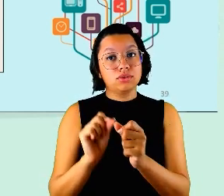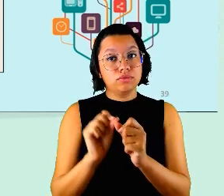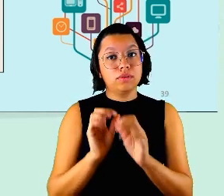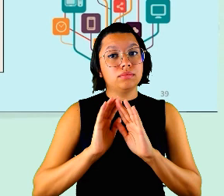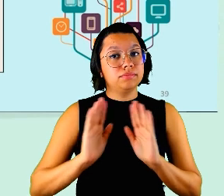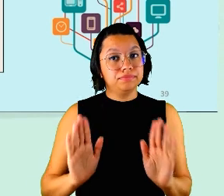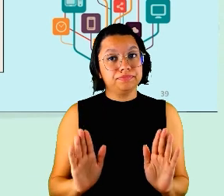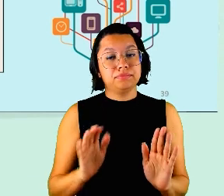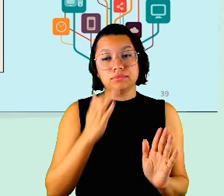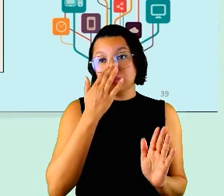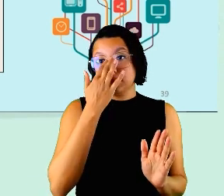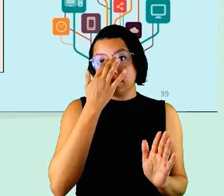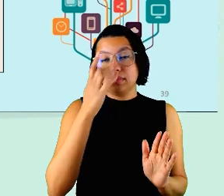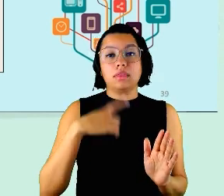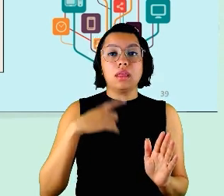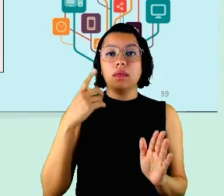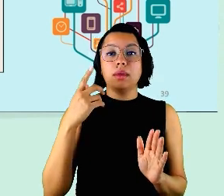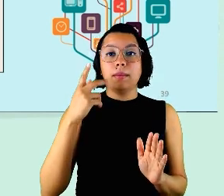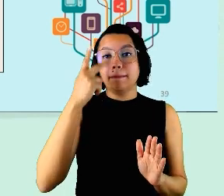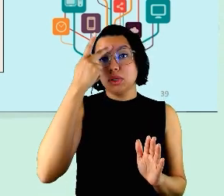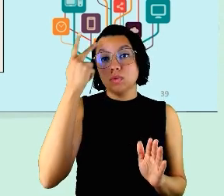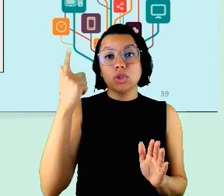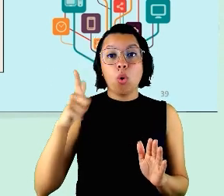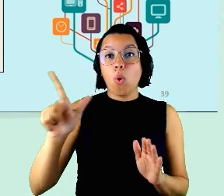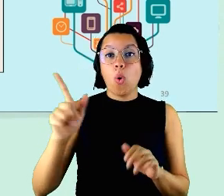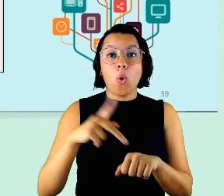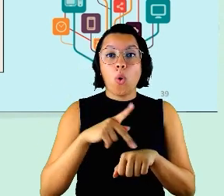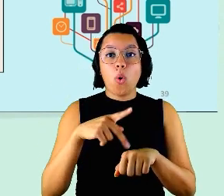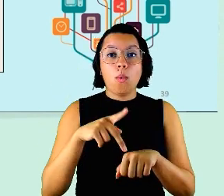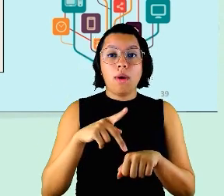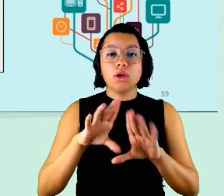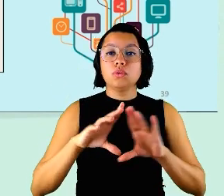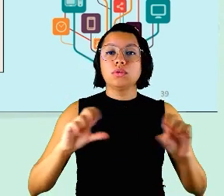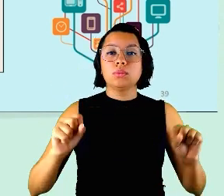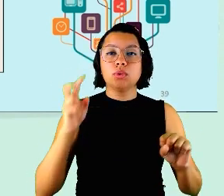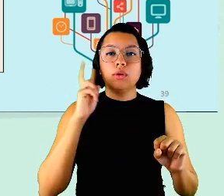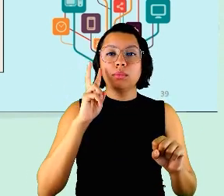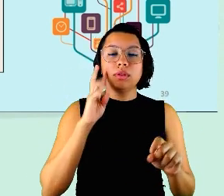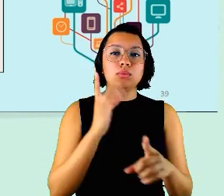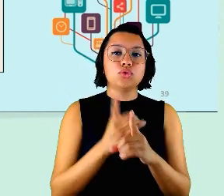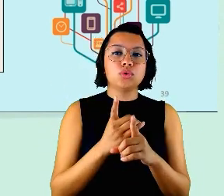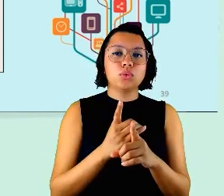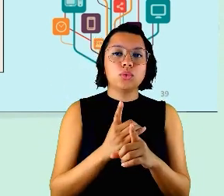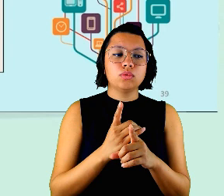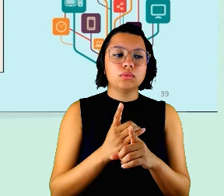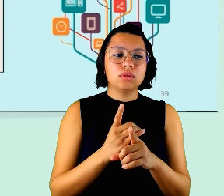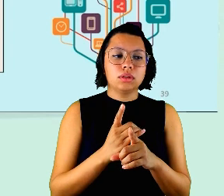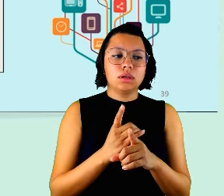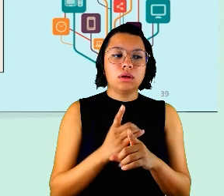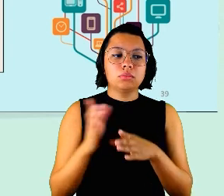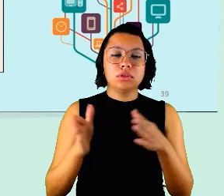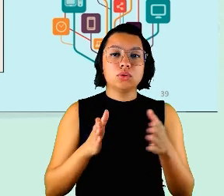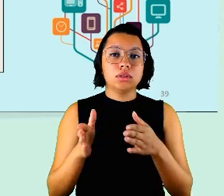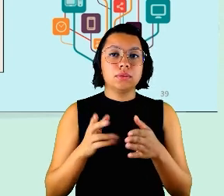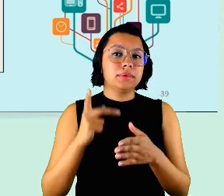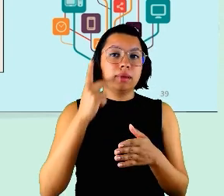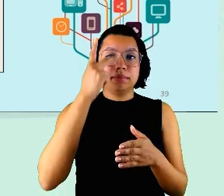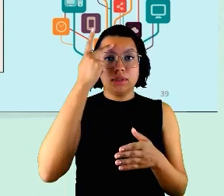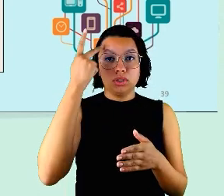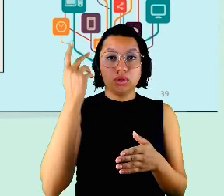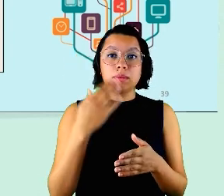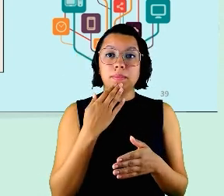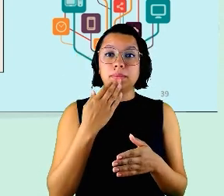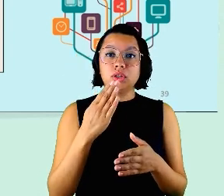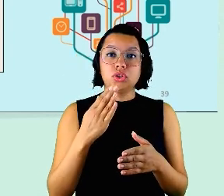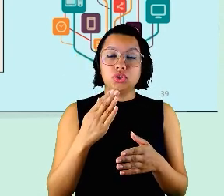há pessoas em outros países num tribunal eu me lembro de ter encontrado um caso em que a pessoa ia ter que pedir desligamento